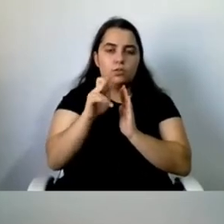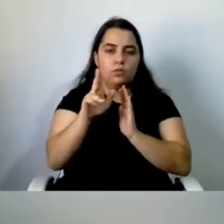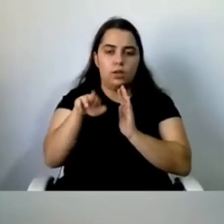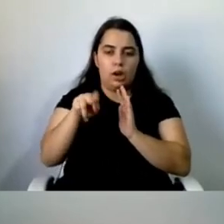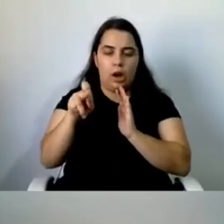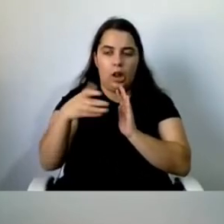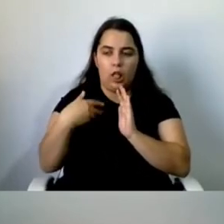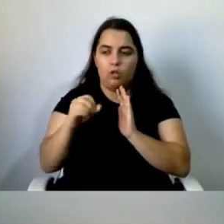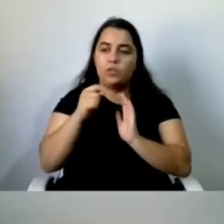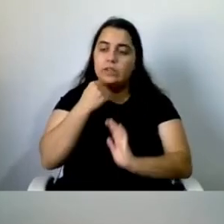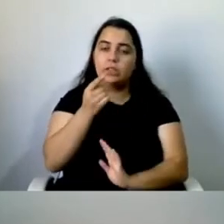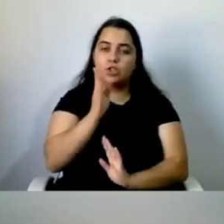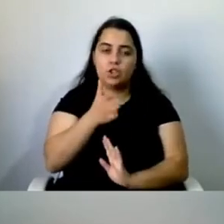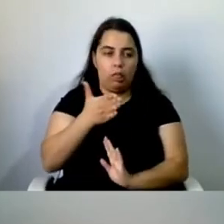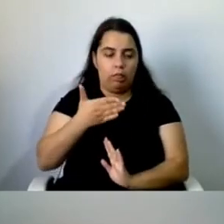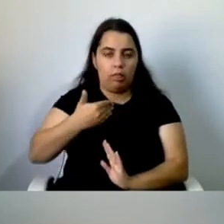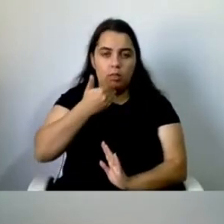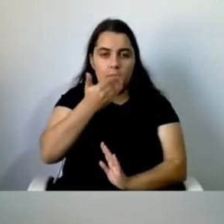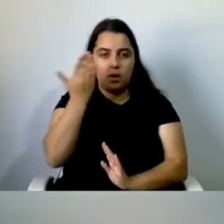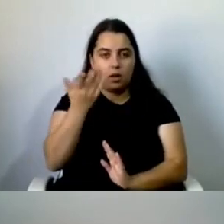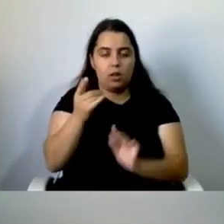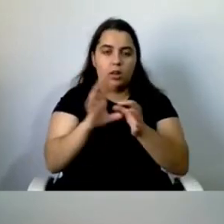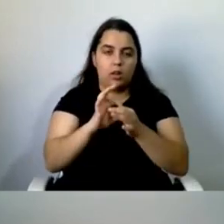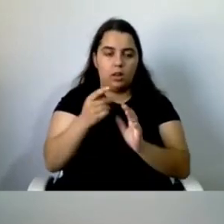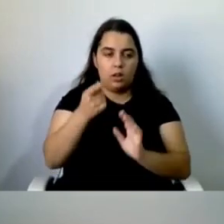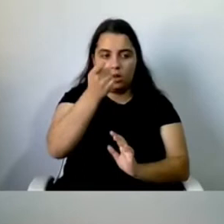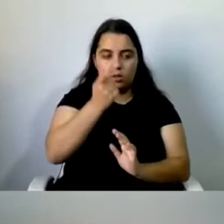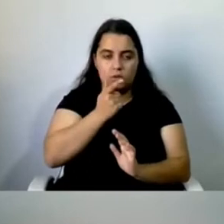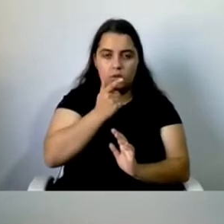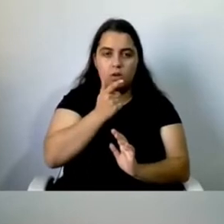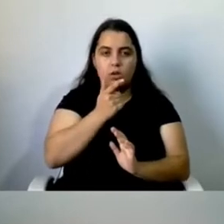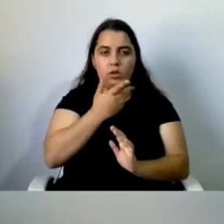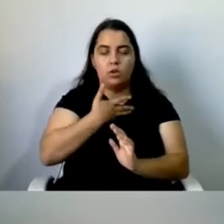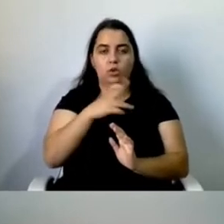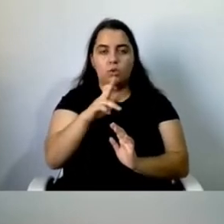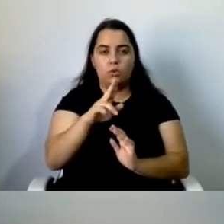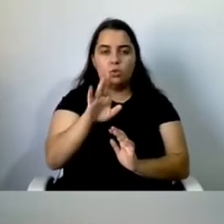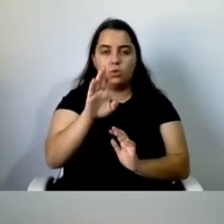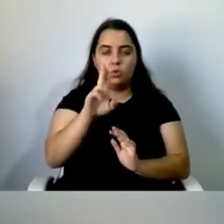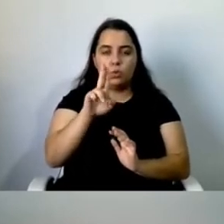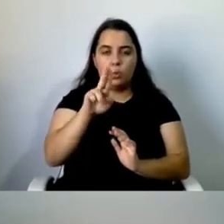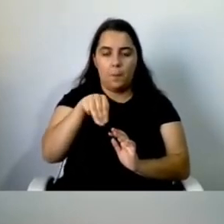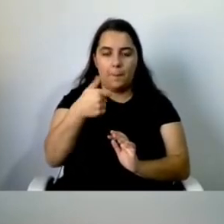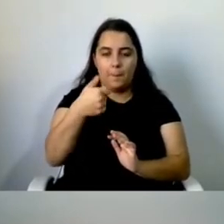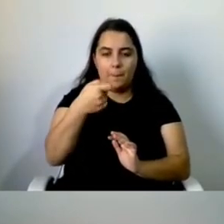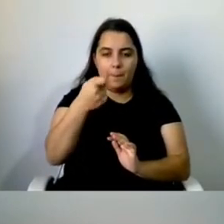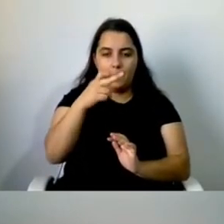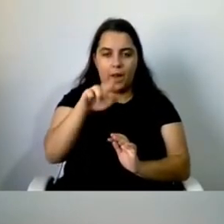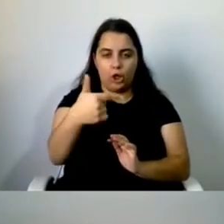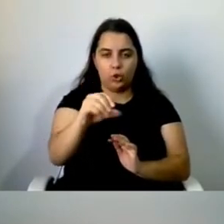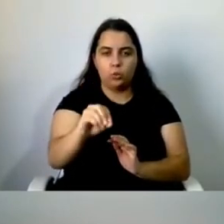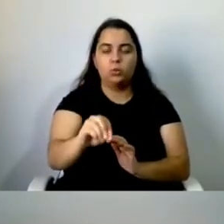um pouco a história, e o doutor Humberto Santos também o referiu. De facto, eu tive